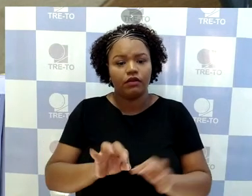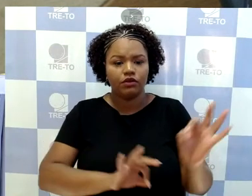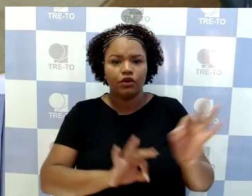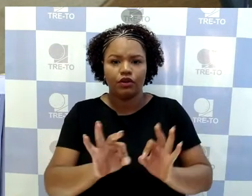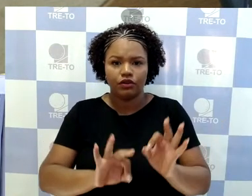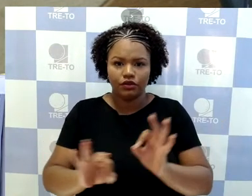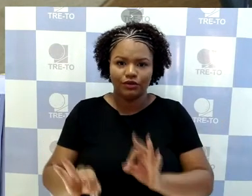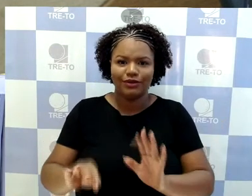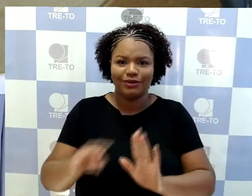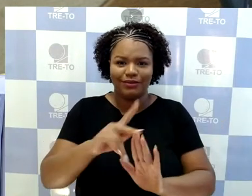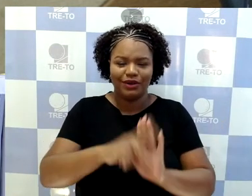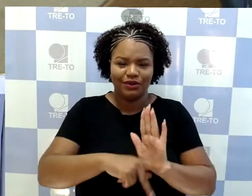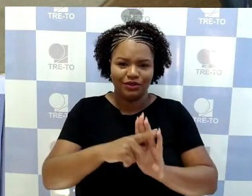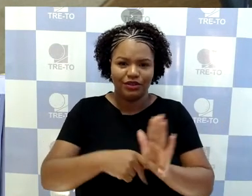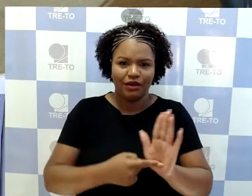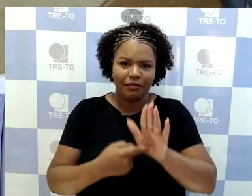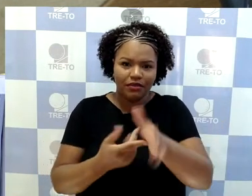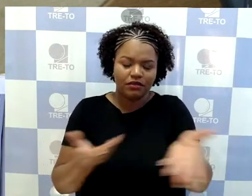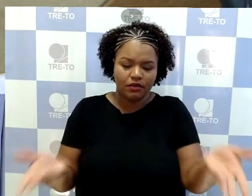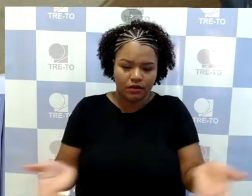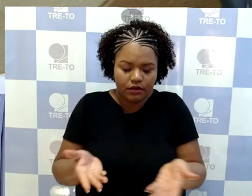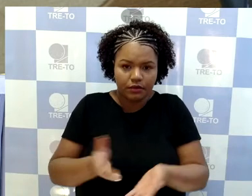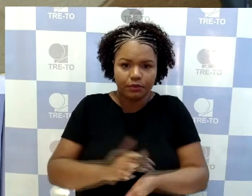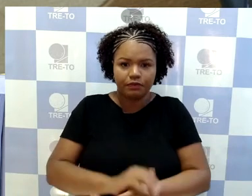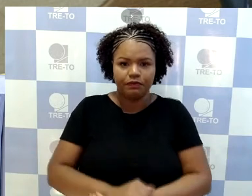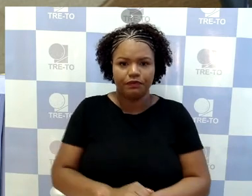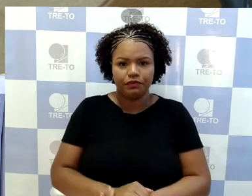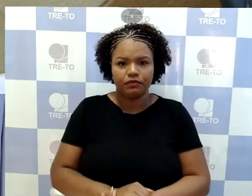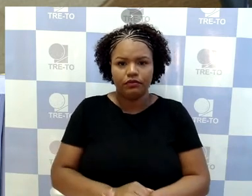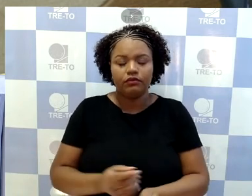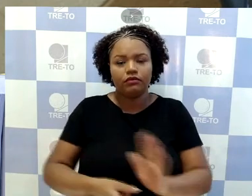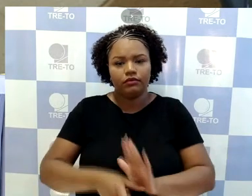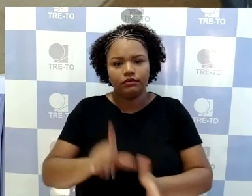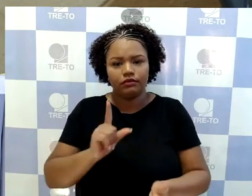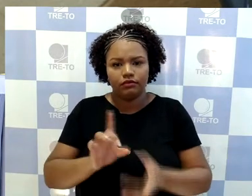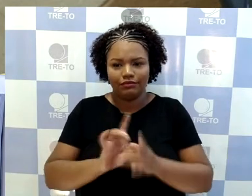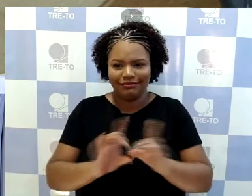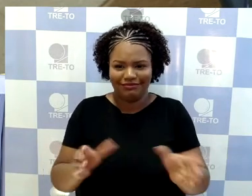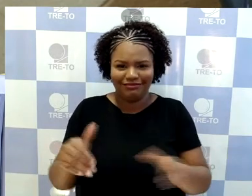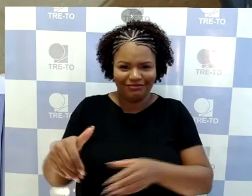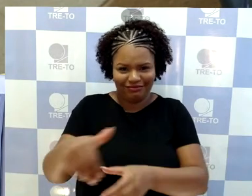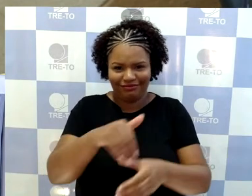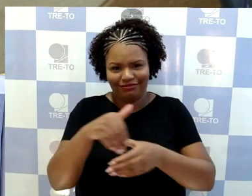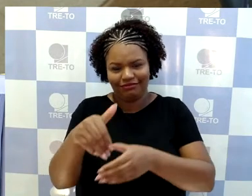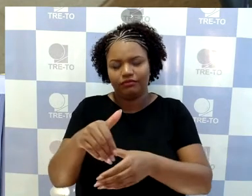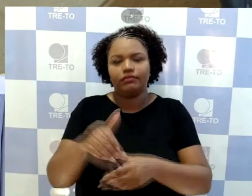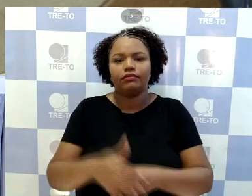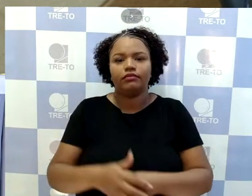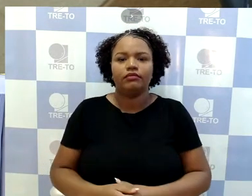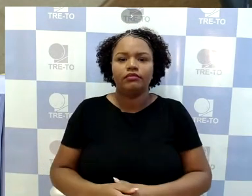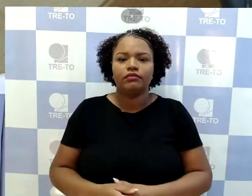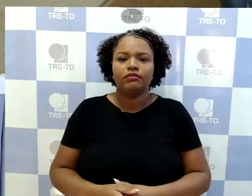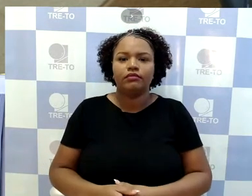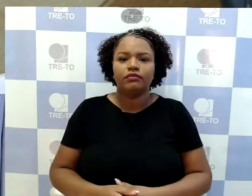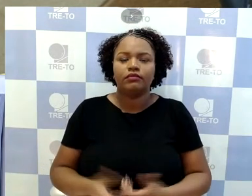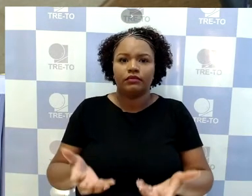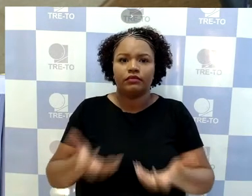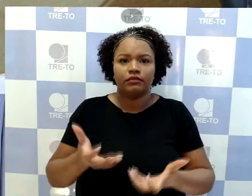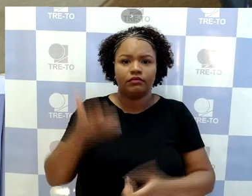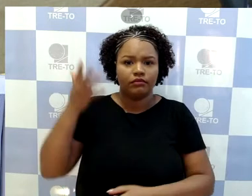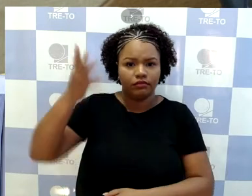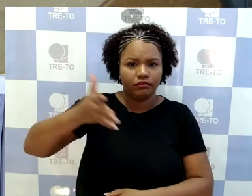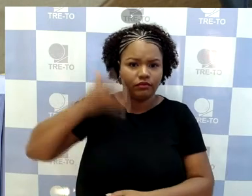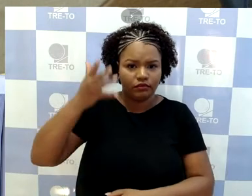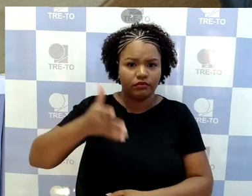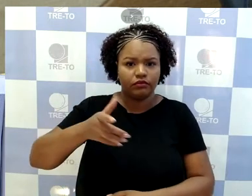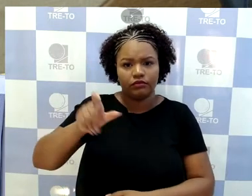E, antes de submeter a votação, eu gostaria de passar a palavra ao doutor José Maria,